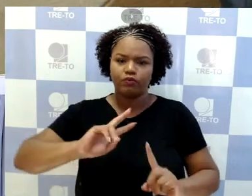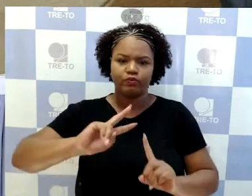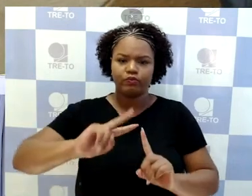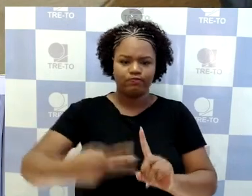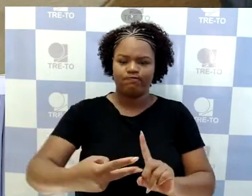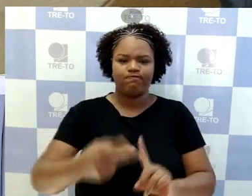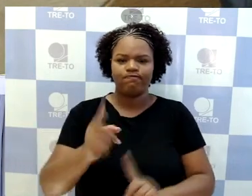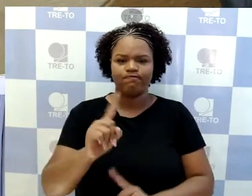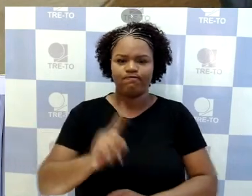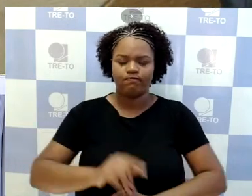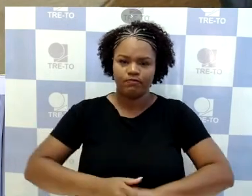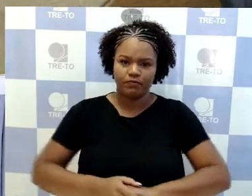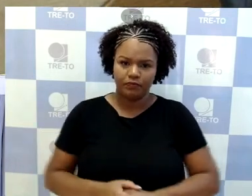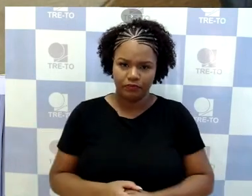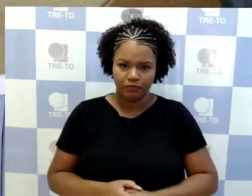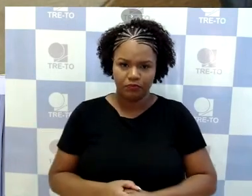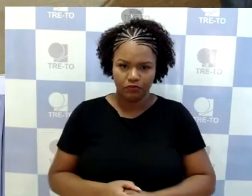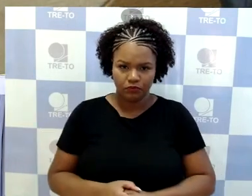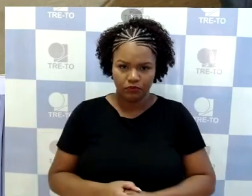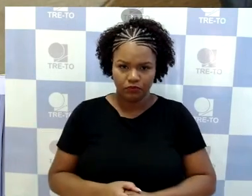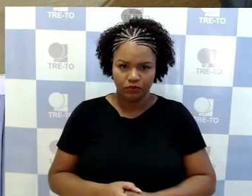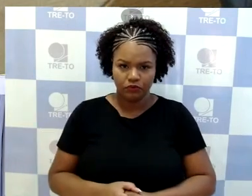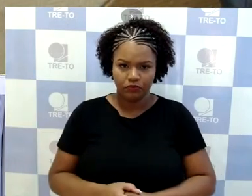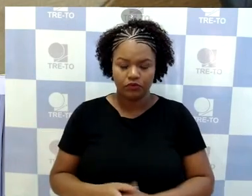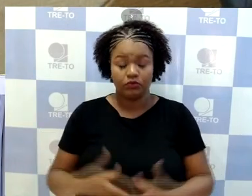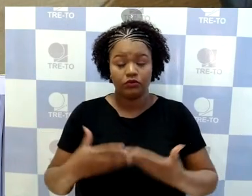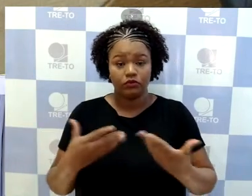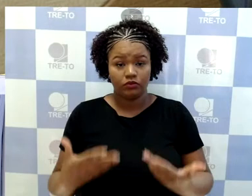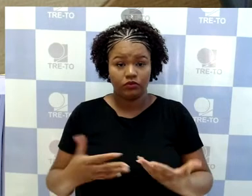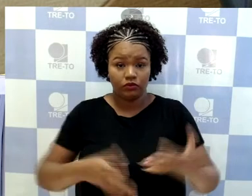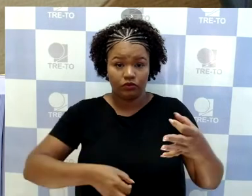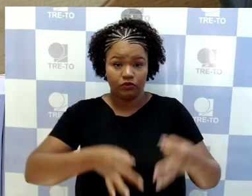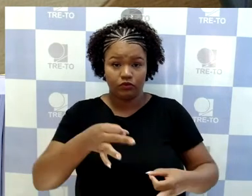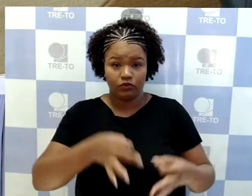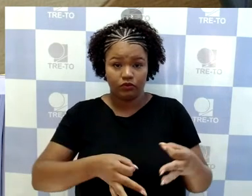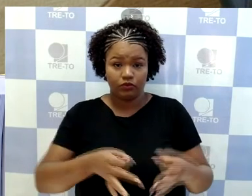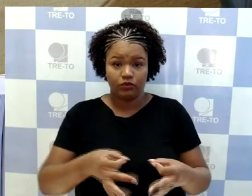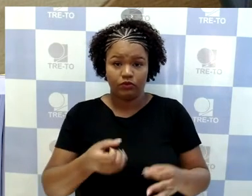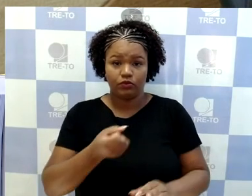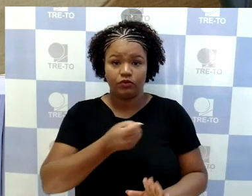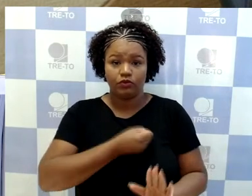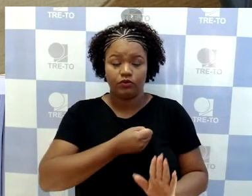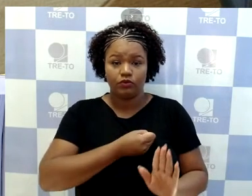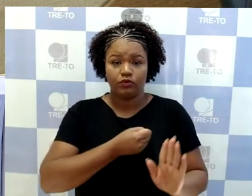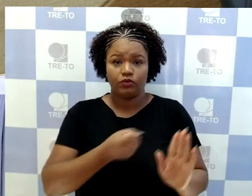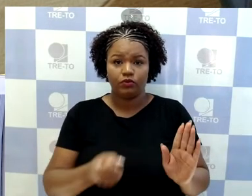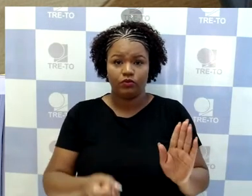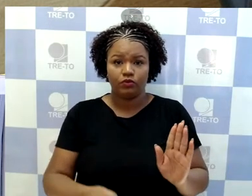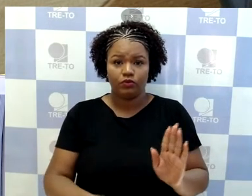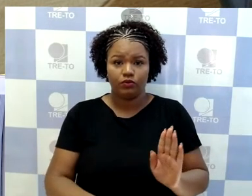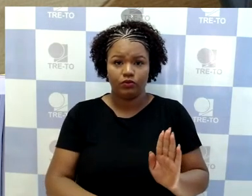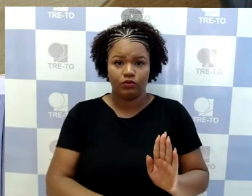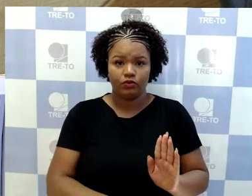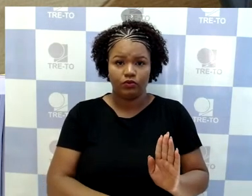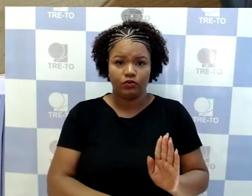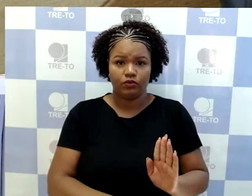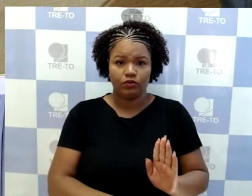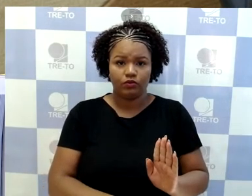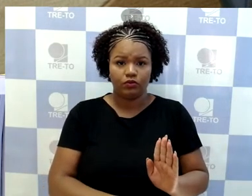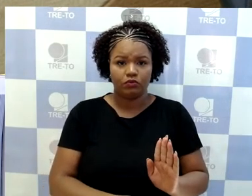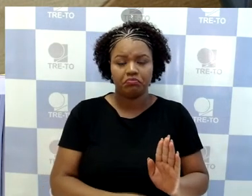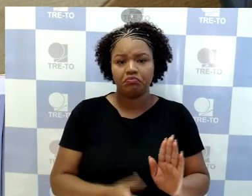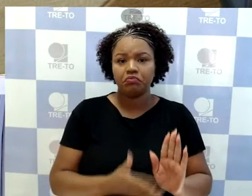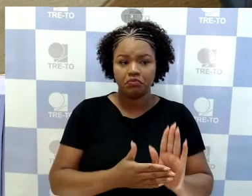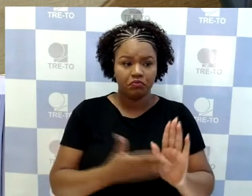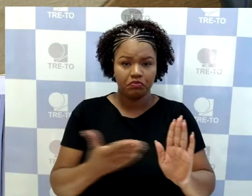Então, em julgamento, item 1 da pauta, alguma divergência?